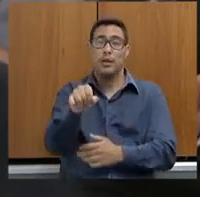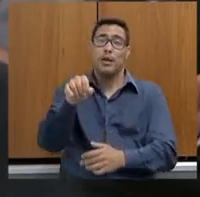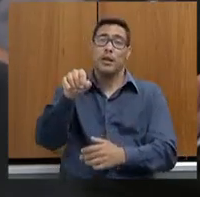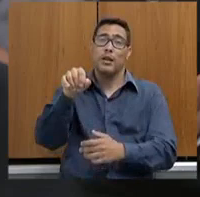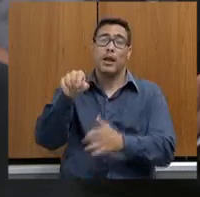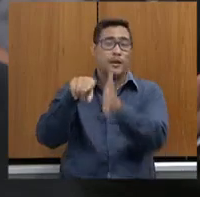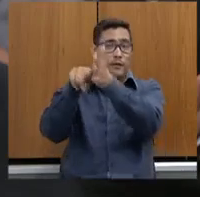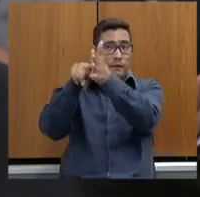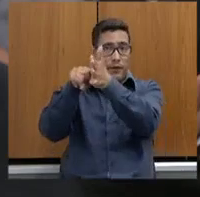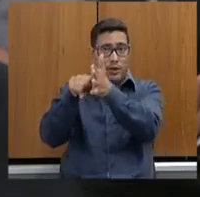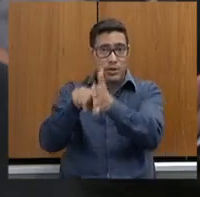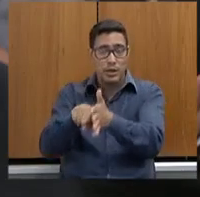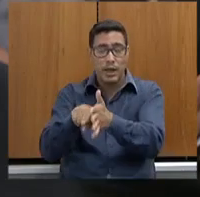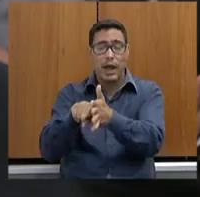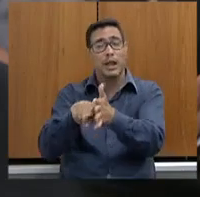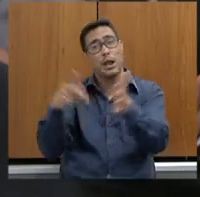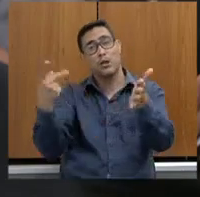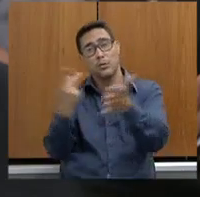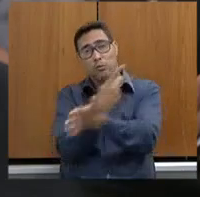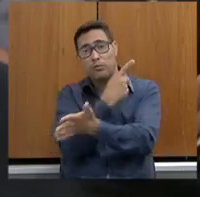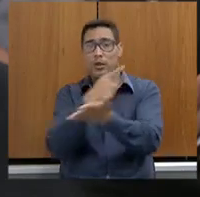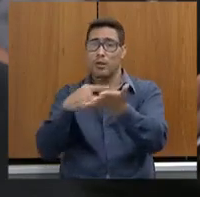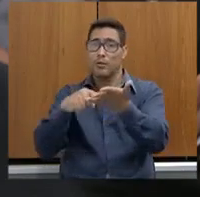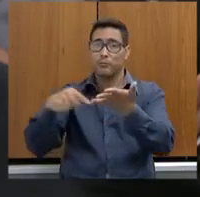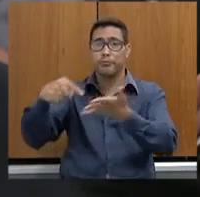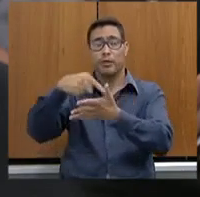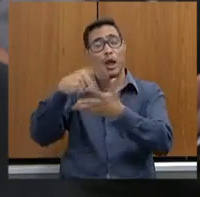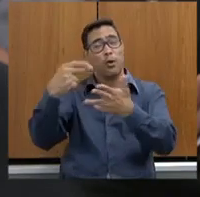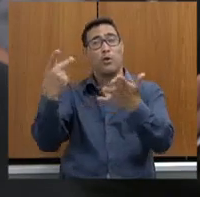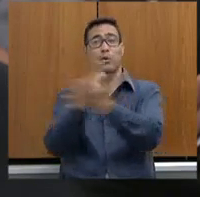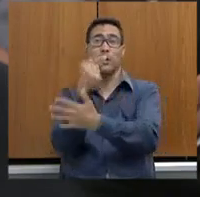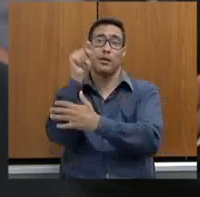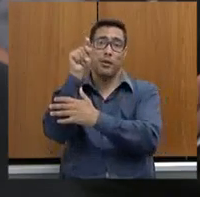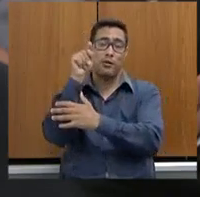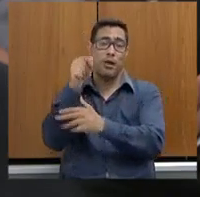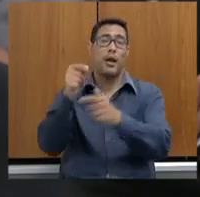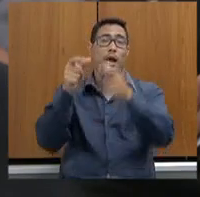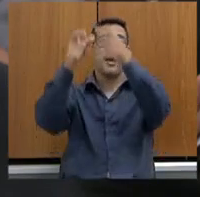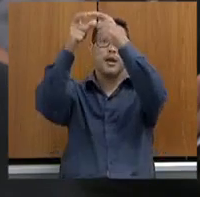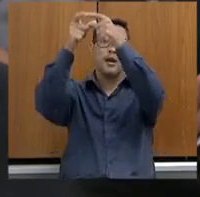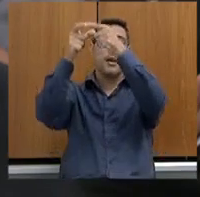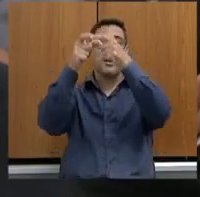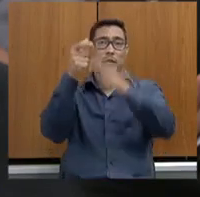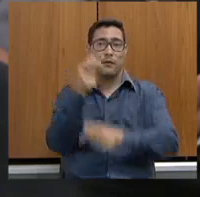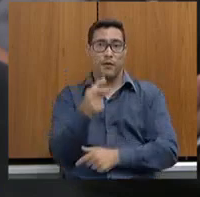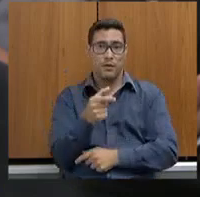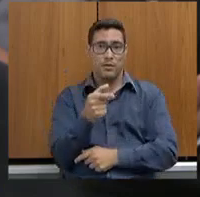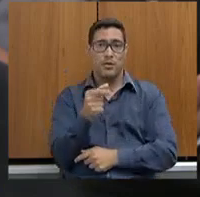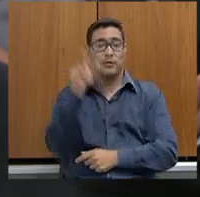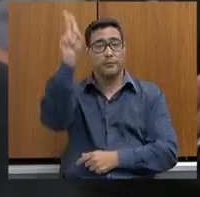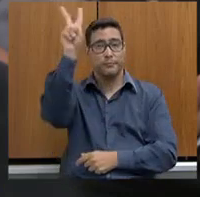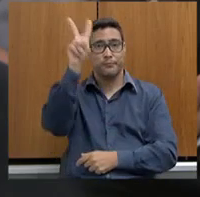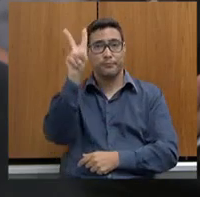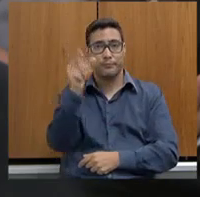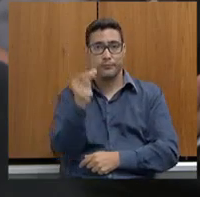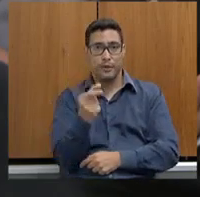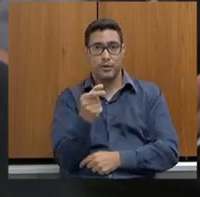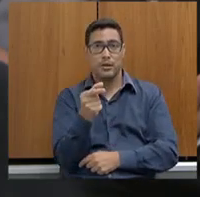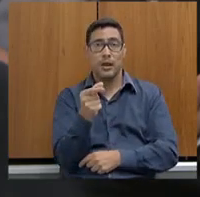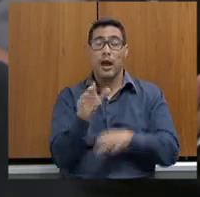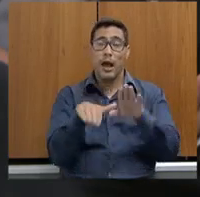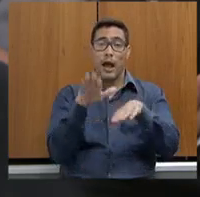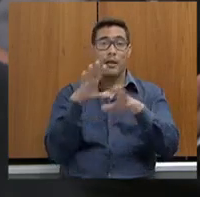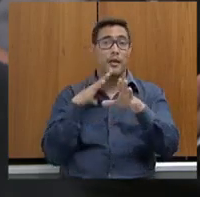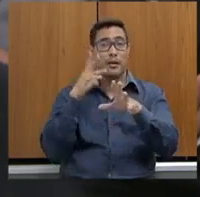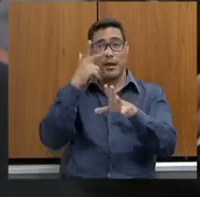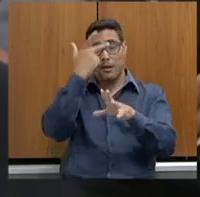que vai acontecer o que está acontecendo, como o de Varginha? Se uma não comunicar com a outra. Às vezes, é o preso do PCC que está dentro da unidade